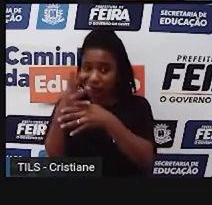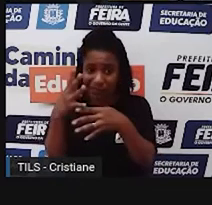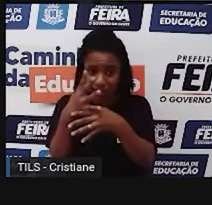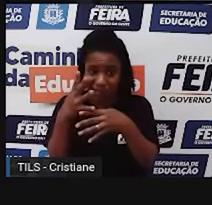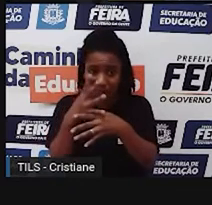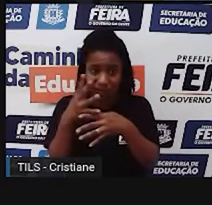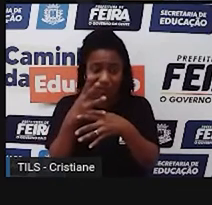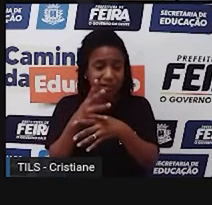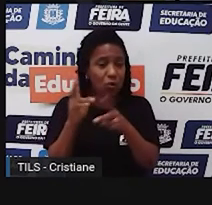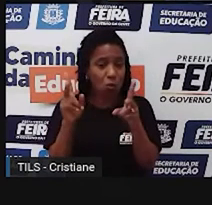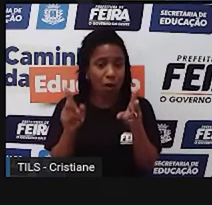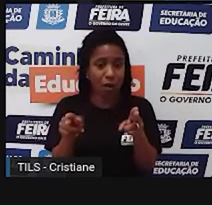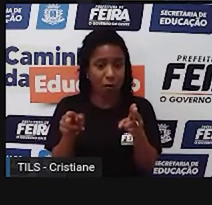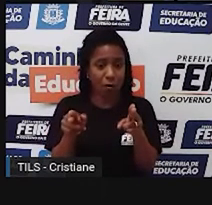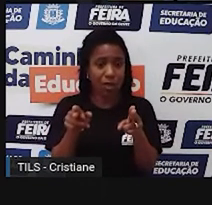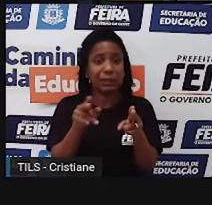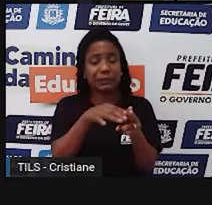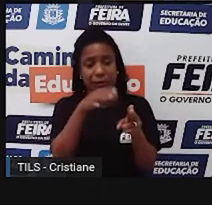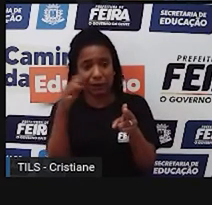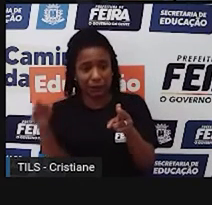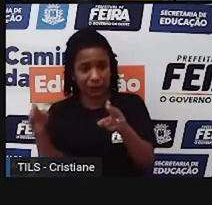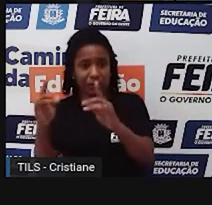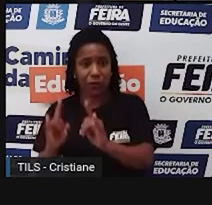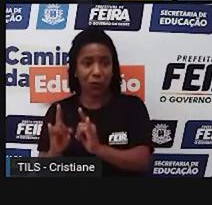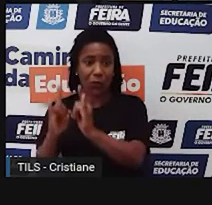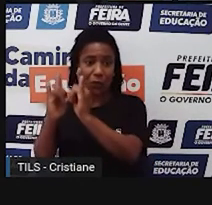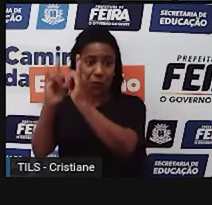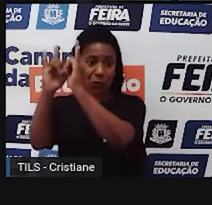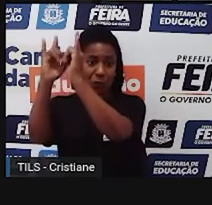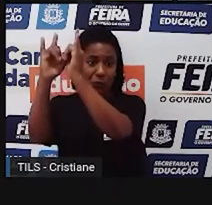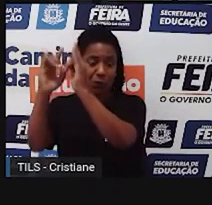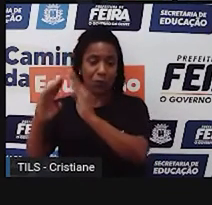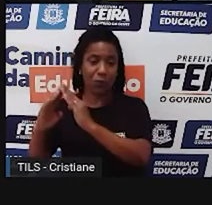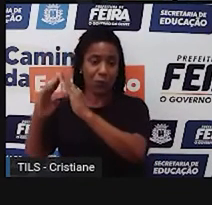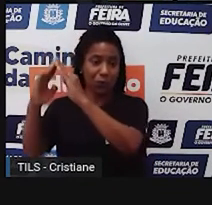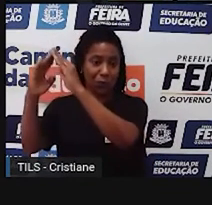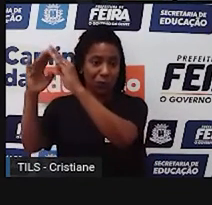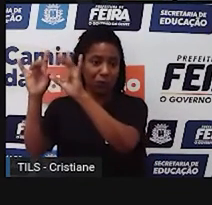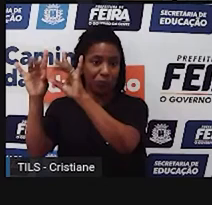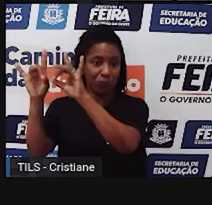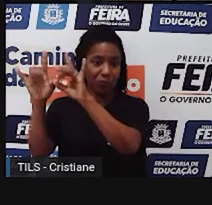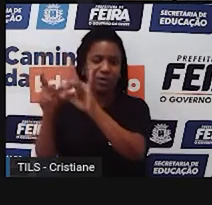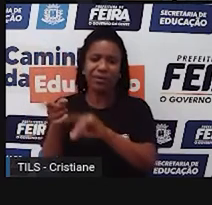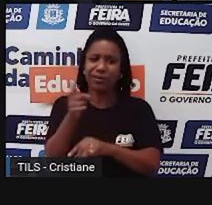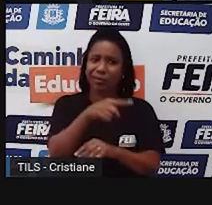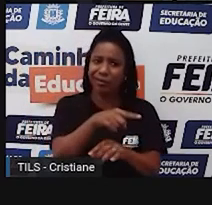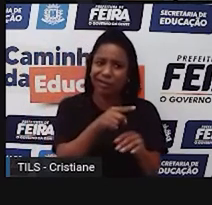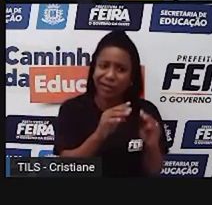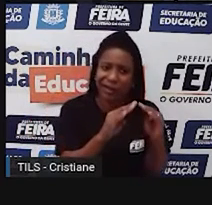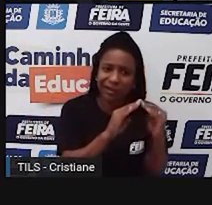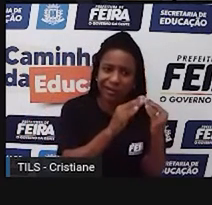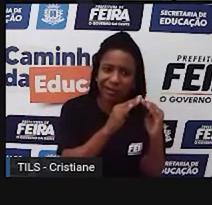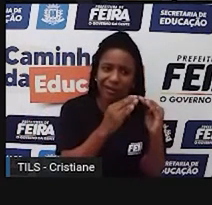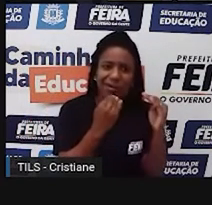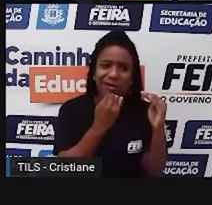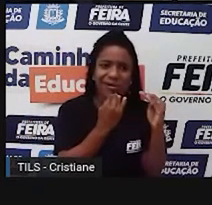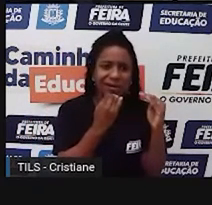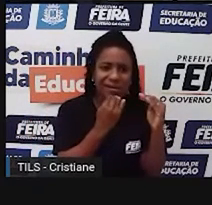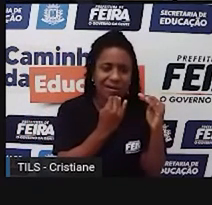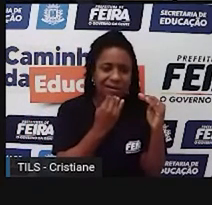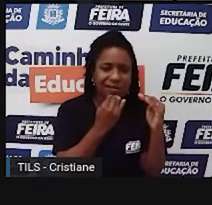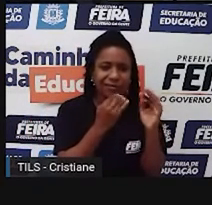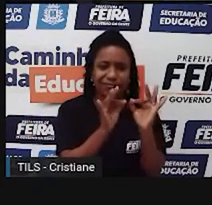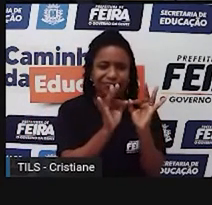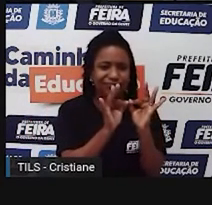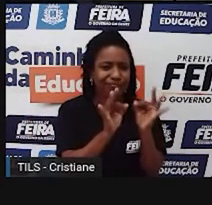sair nem da cidade. E aí eu já observo que tem cantos que têm um desenvolvimento, e é considerado mais